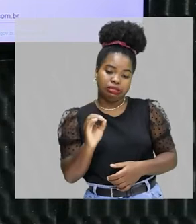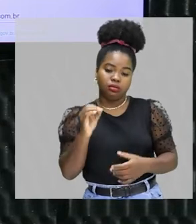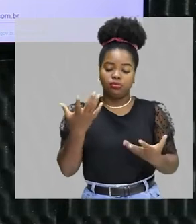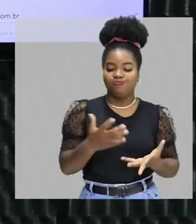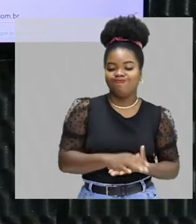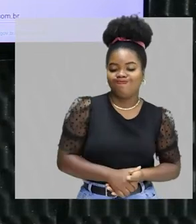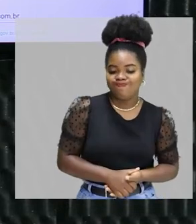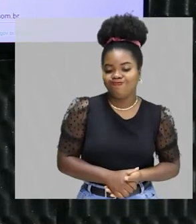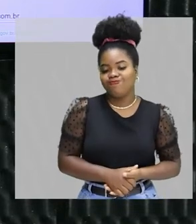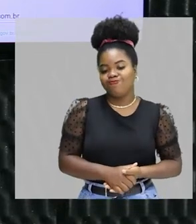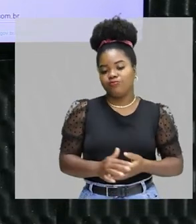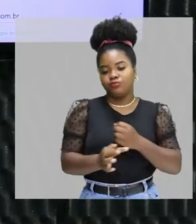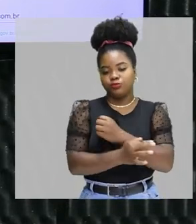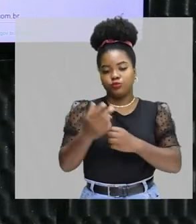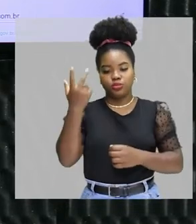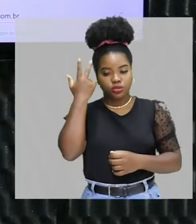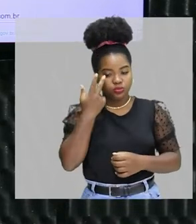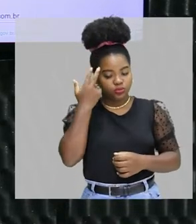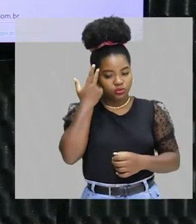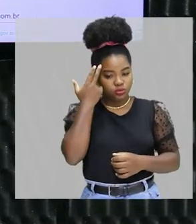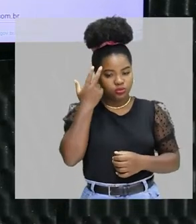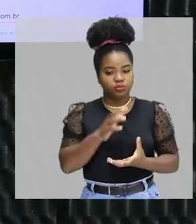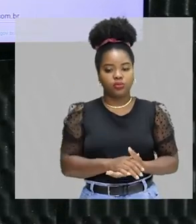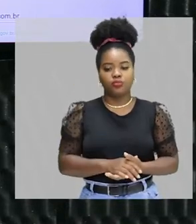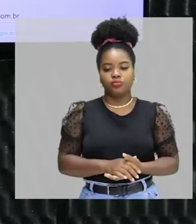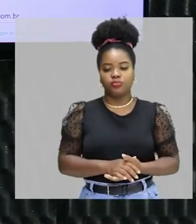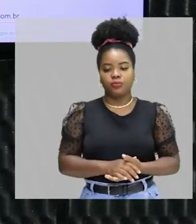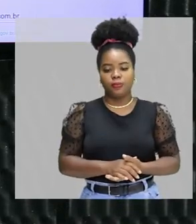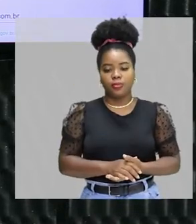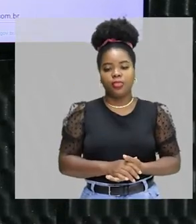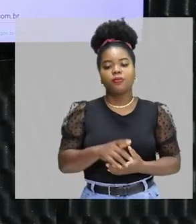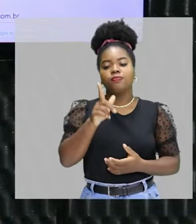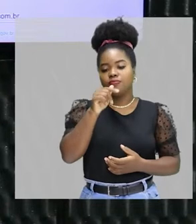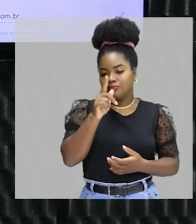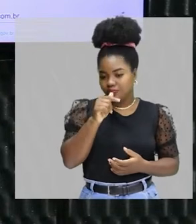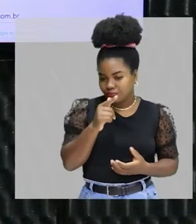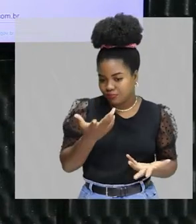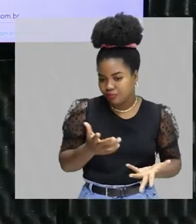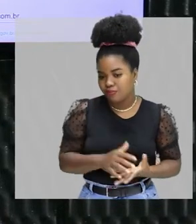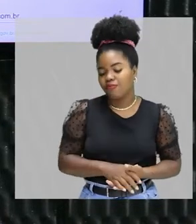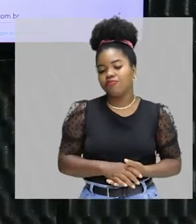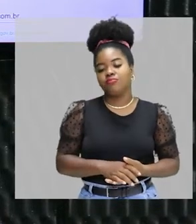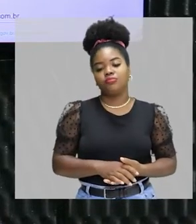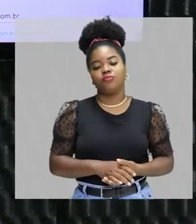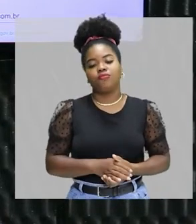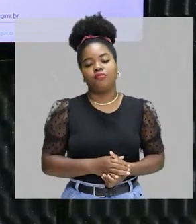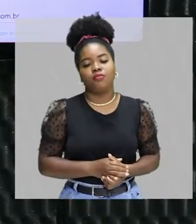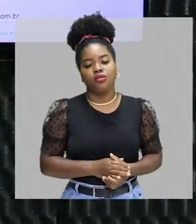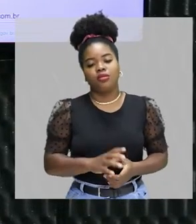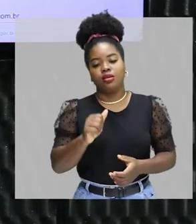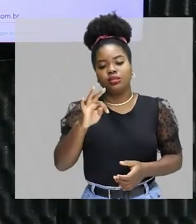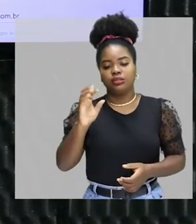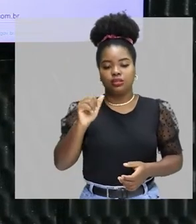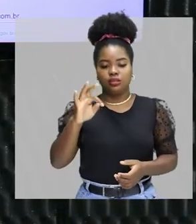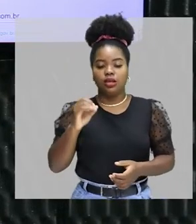Então, na temperatura ambiente, o acetato vai estar na fase líquida. Então, eu tenho água líquida e acetato